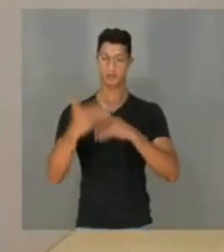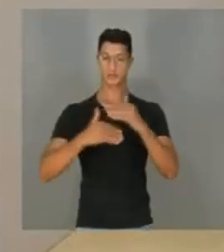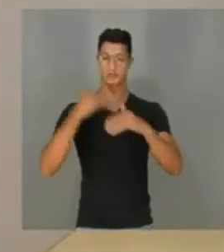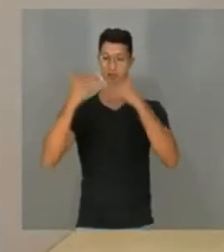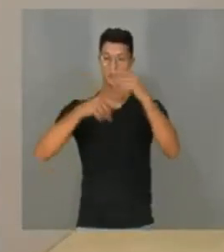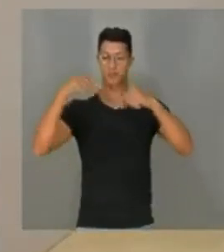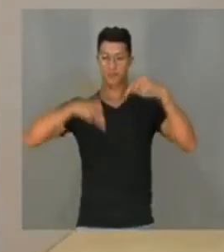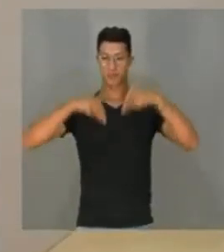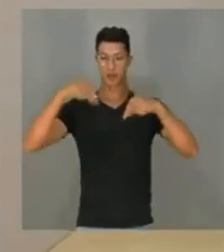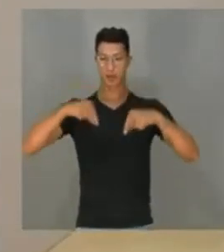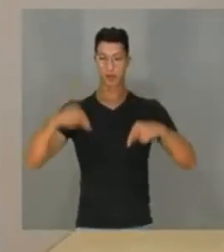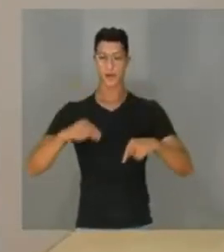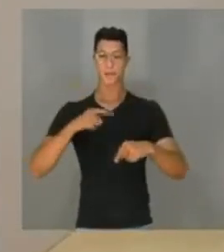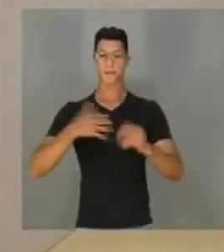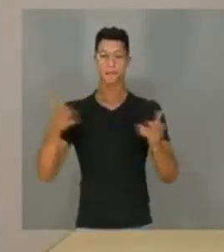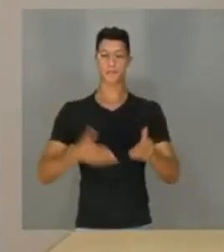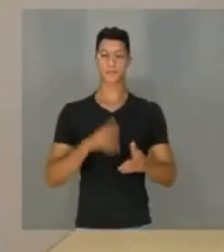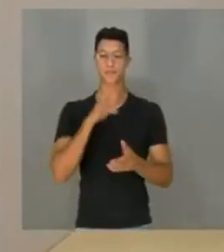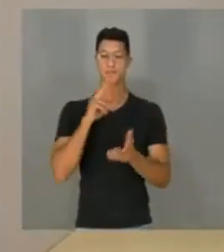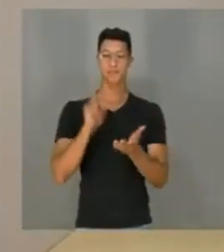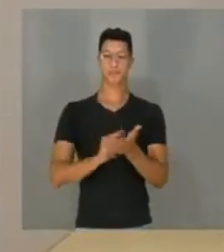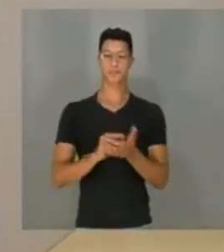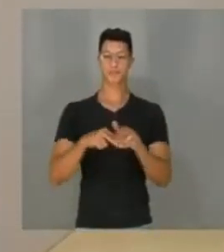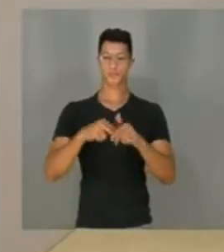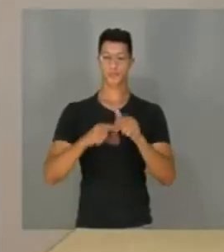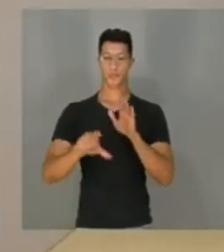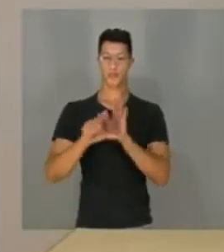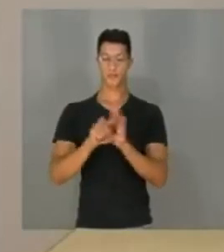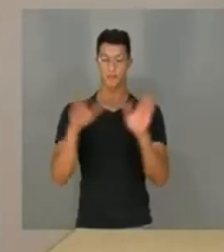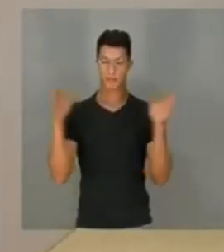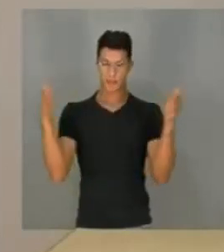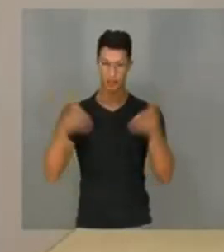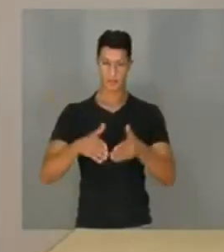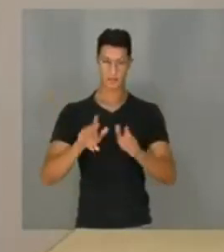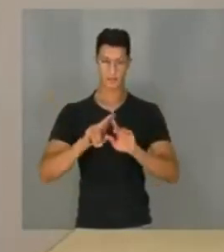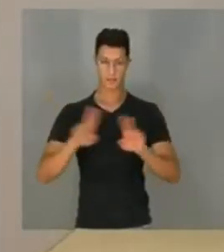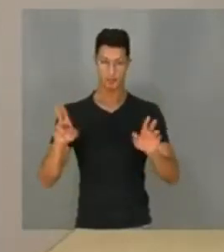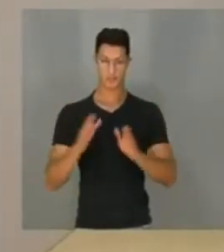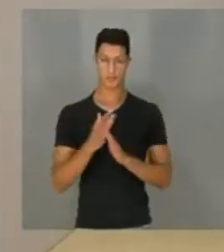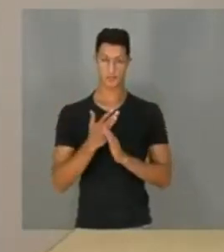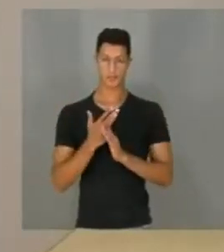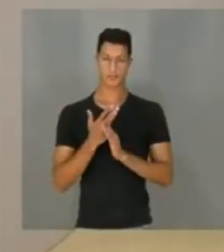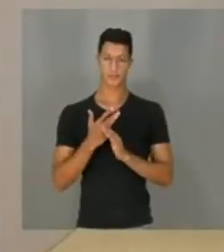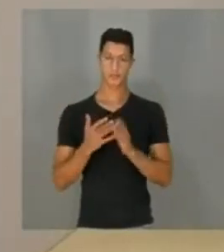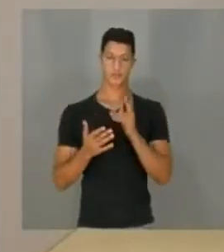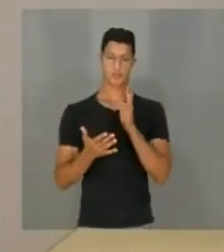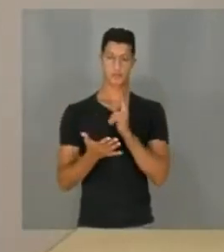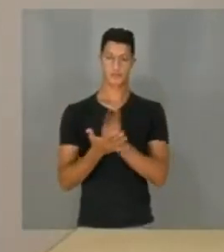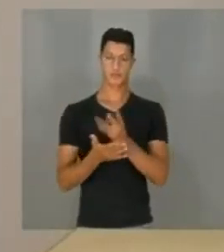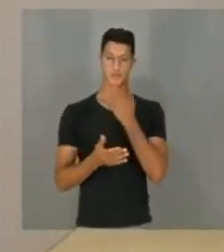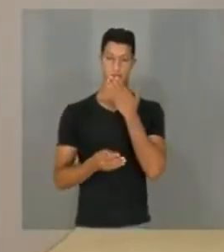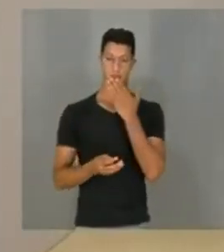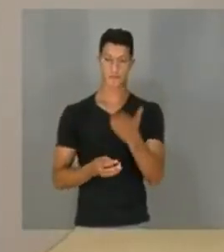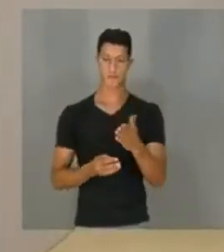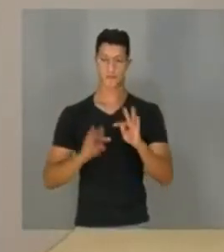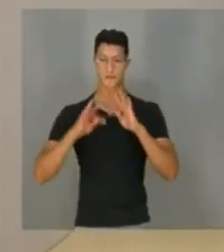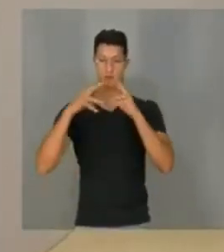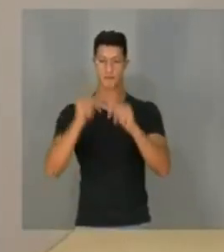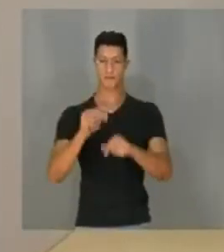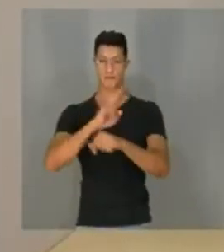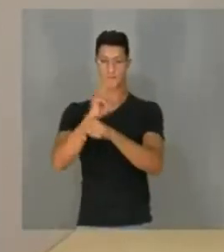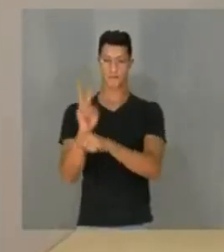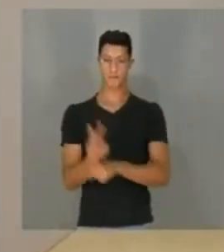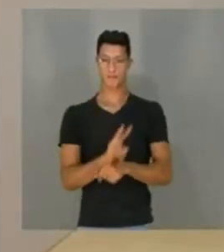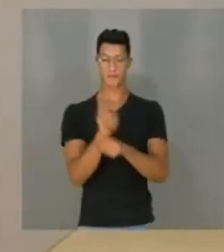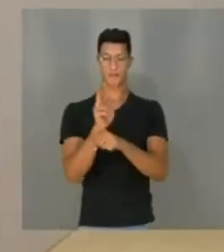da apuntura aqui seja agora reconhecido e regido por leis específicas. Da mesma forma, toda fiscalização e